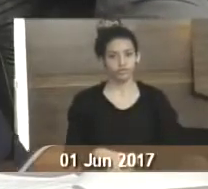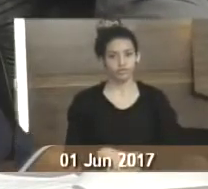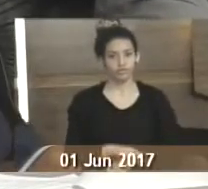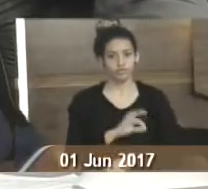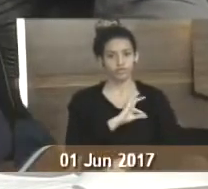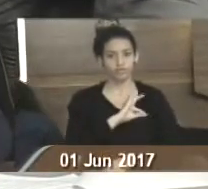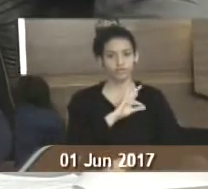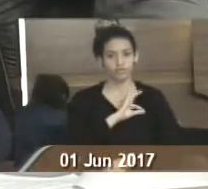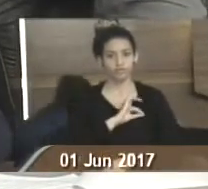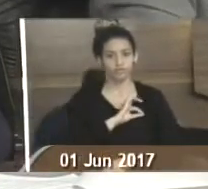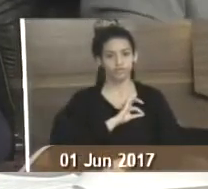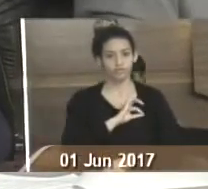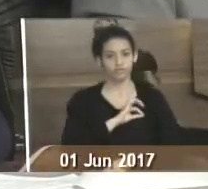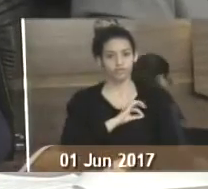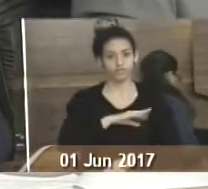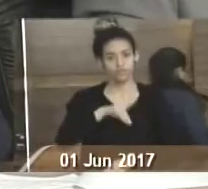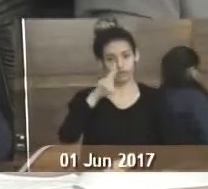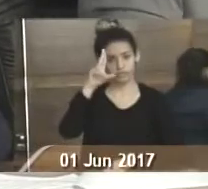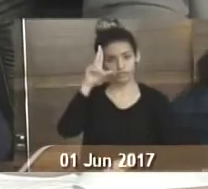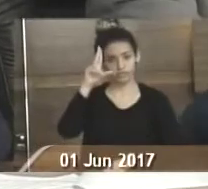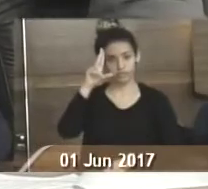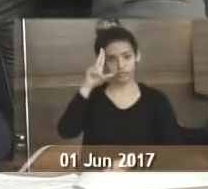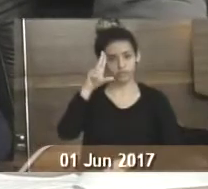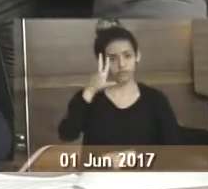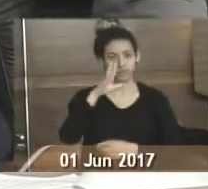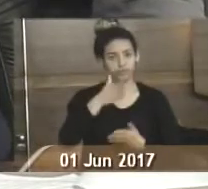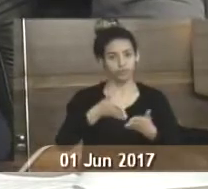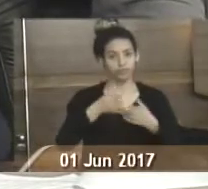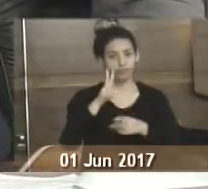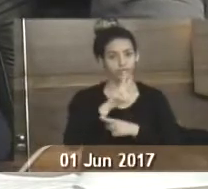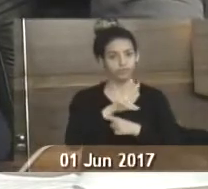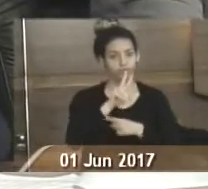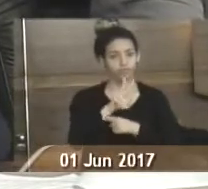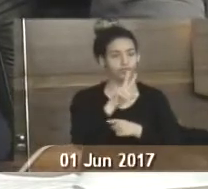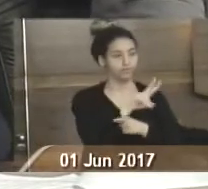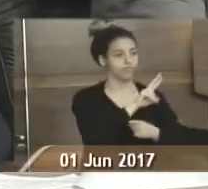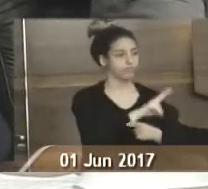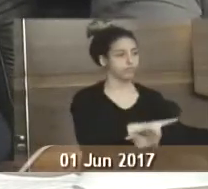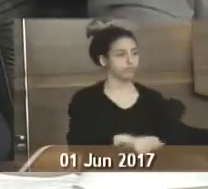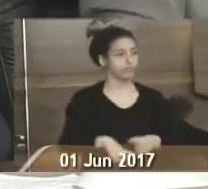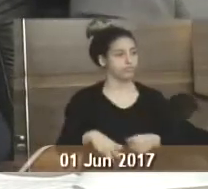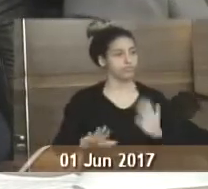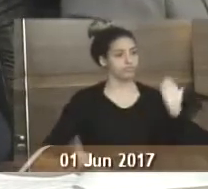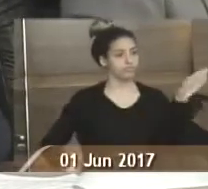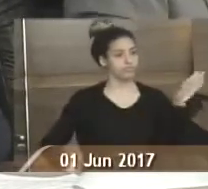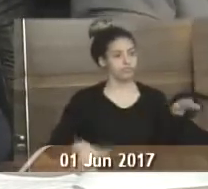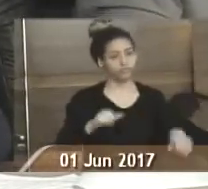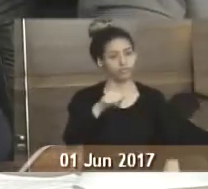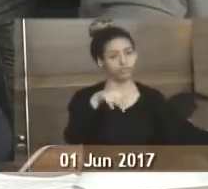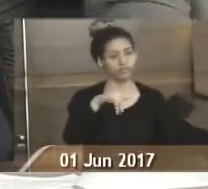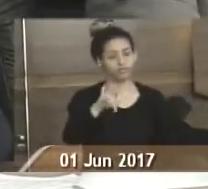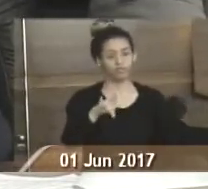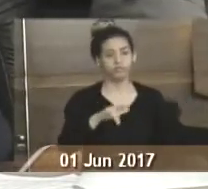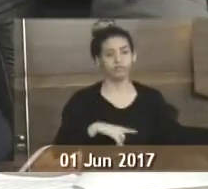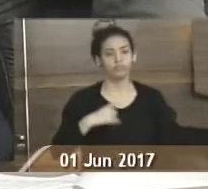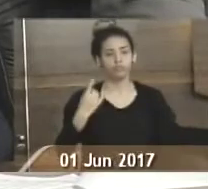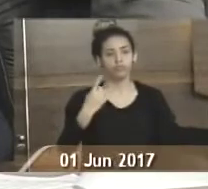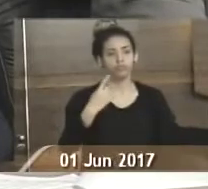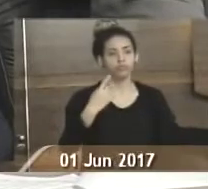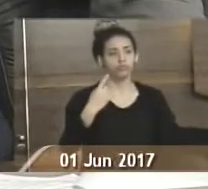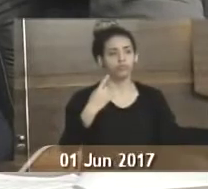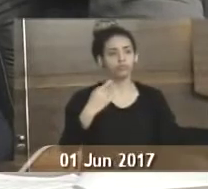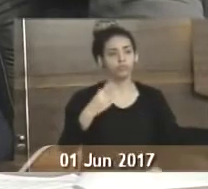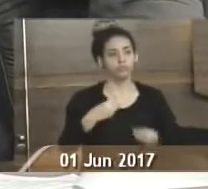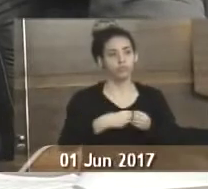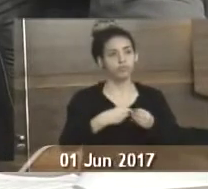Batalhão da Polícia Militar de Angra dos Reis, ronda policial constante no bairro Praia do Anil, principalmente próximo ao